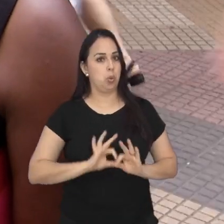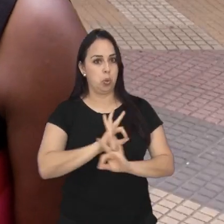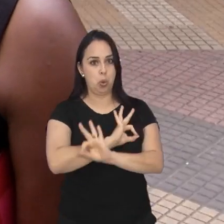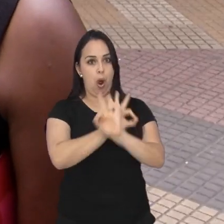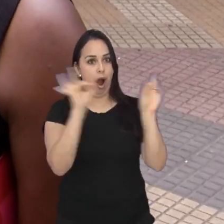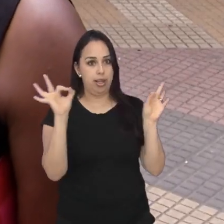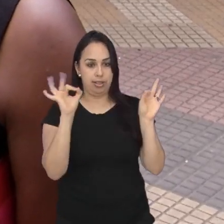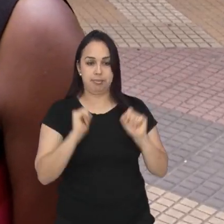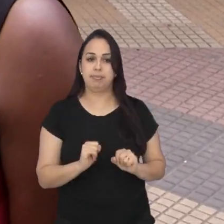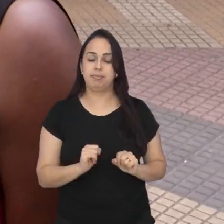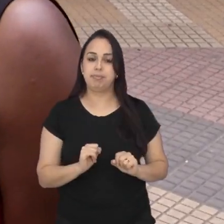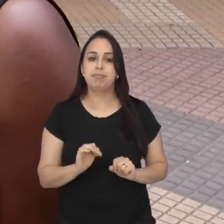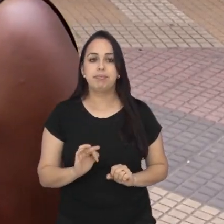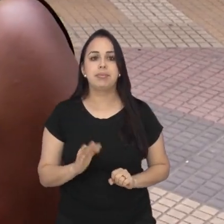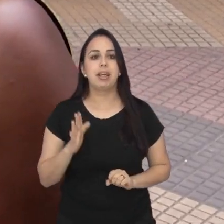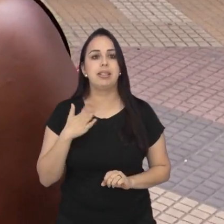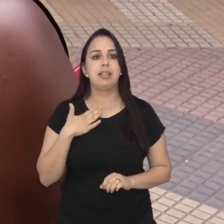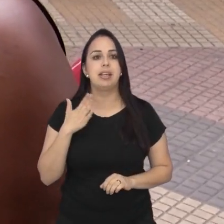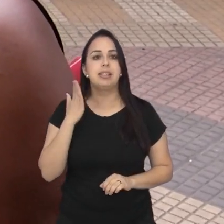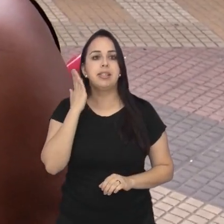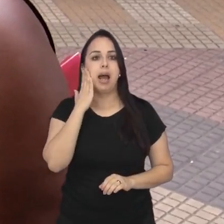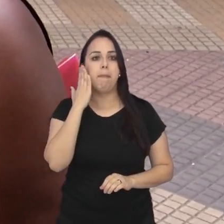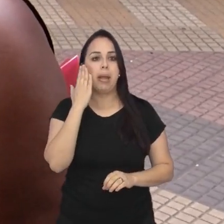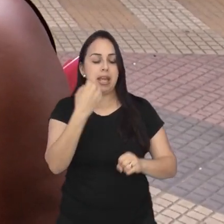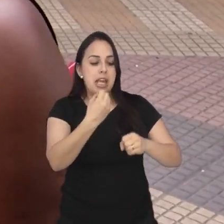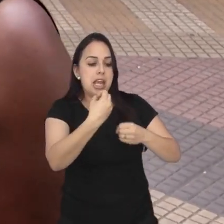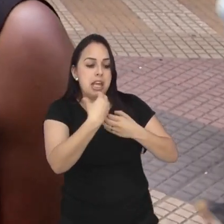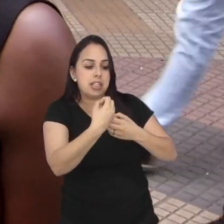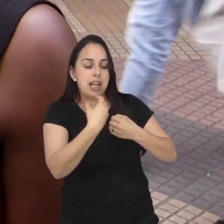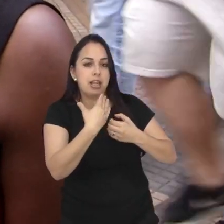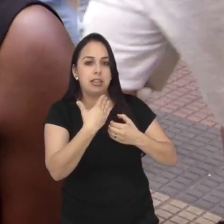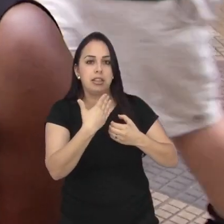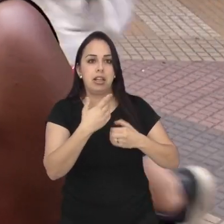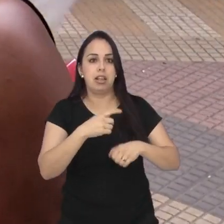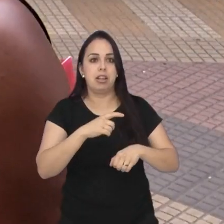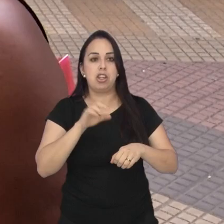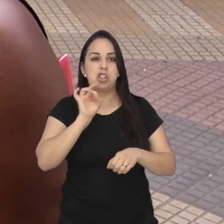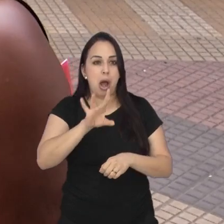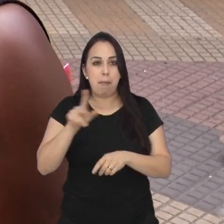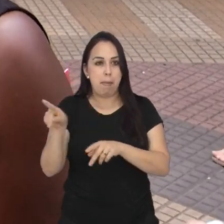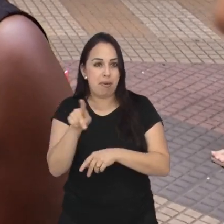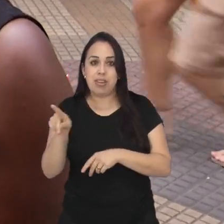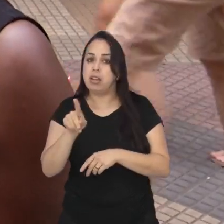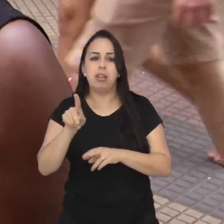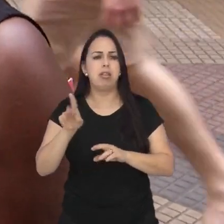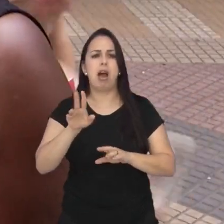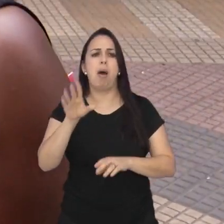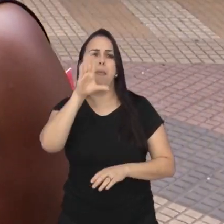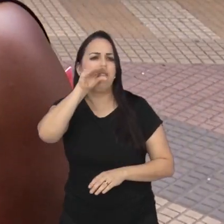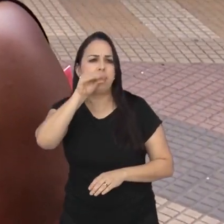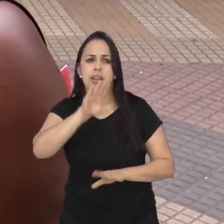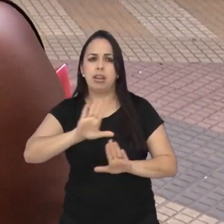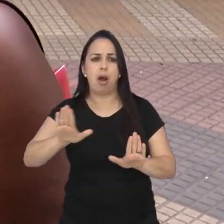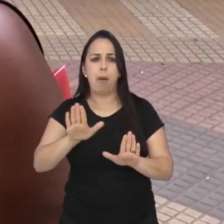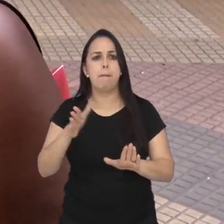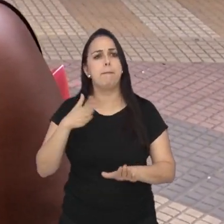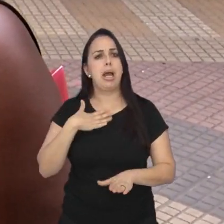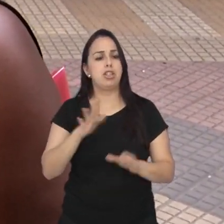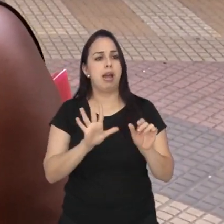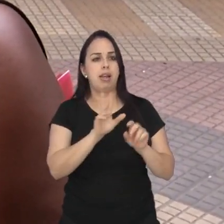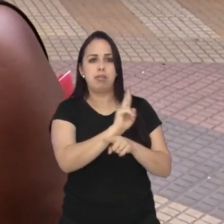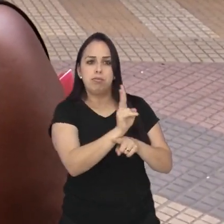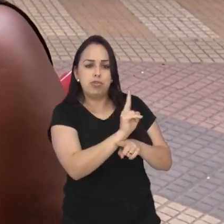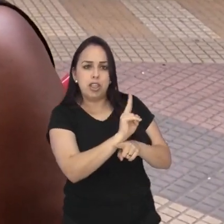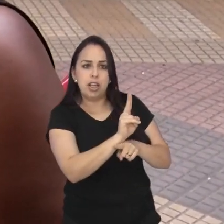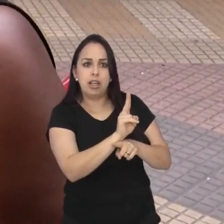excelente ter essa capacitação, não só para os professores, os funcionários, mas até mesmo a segurança